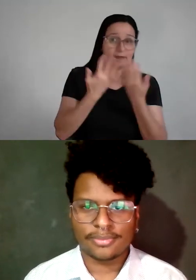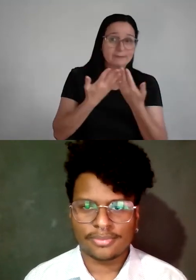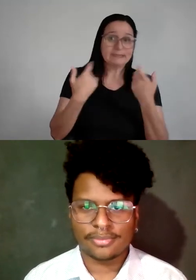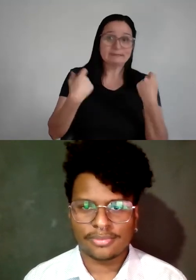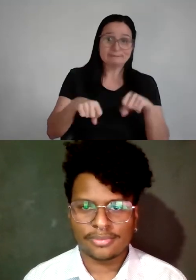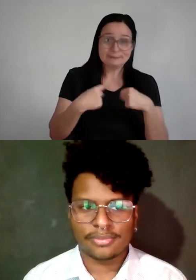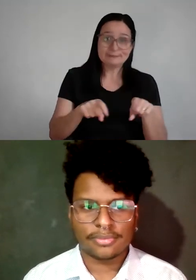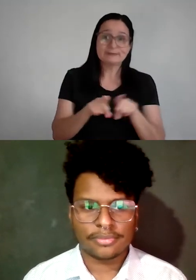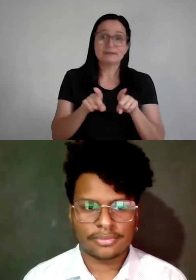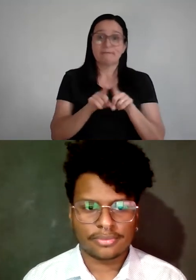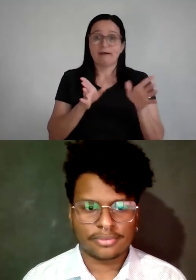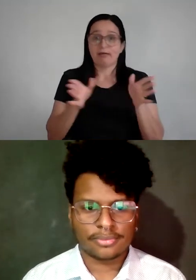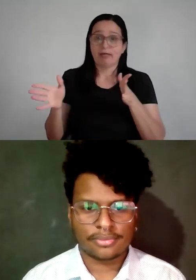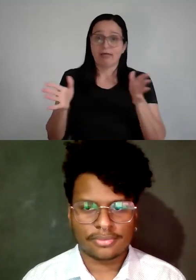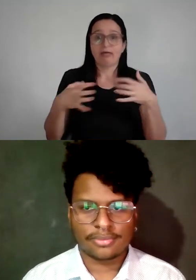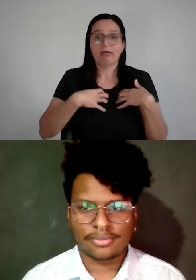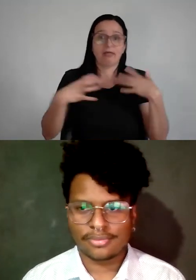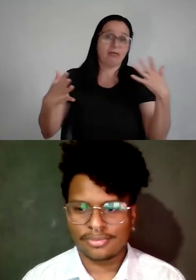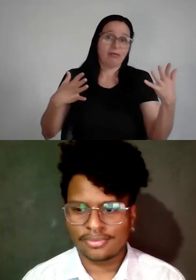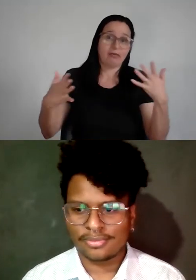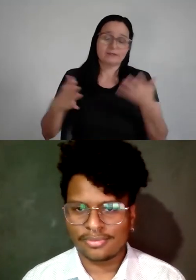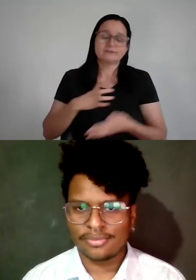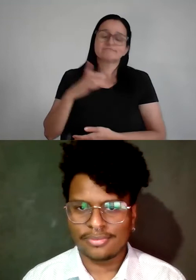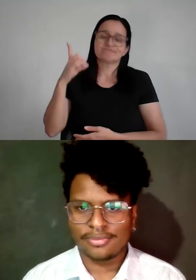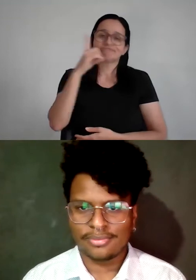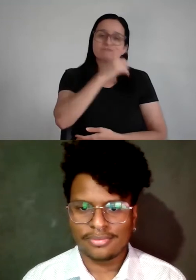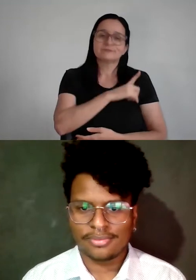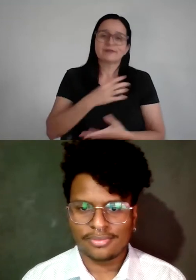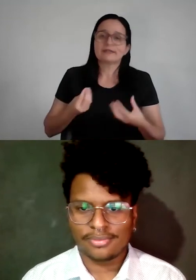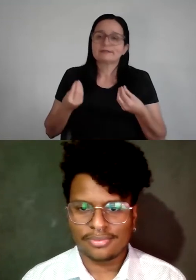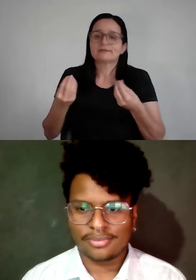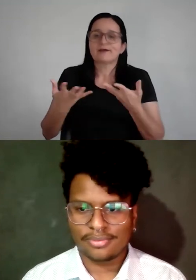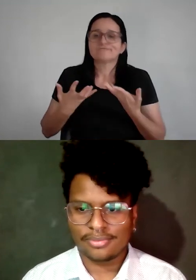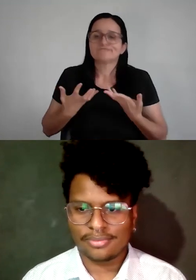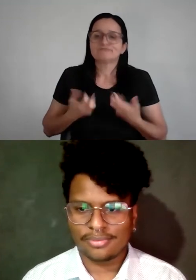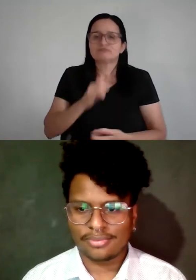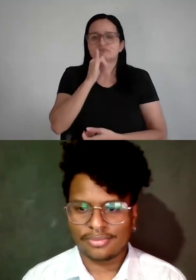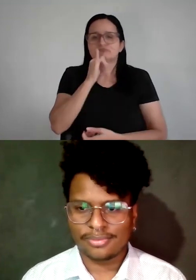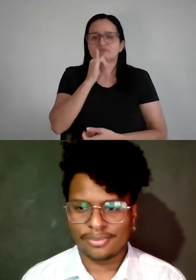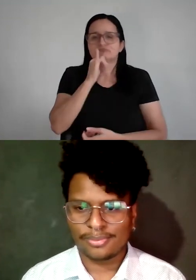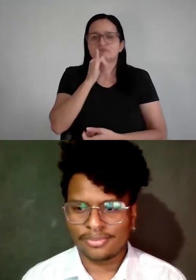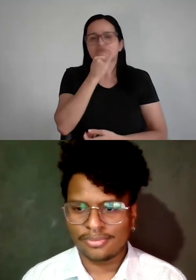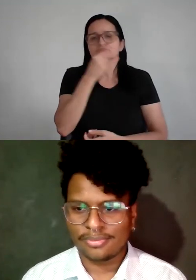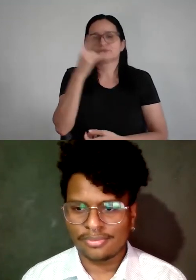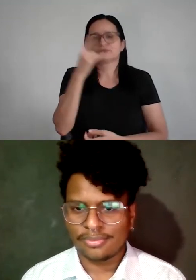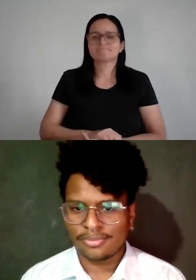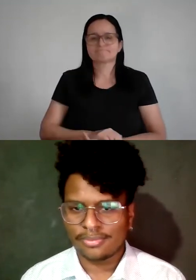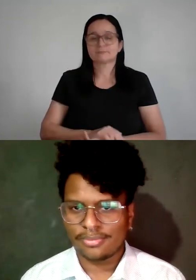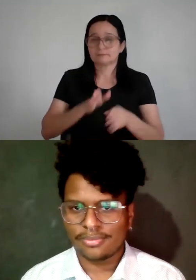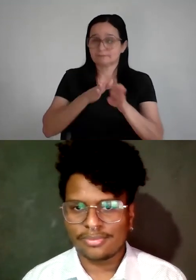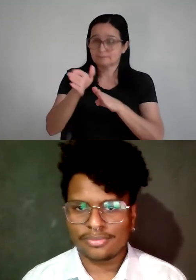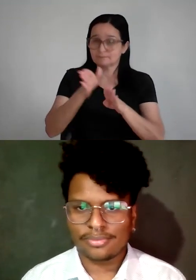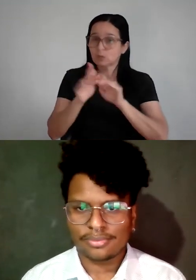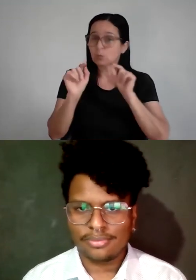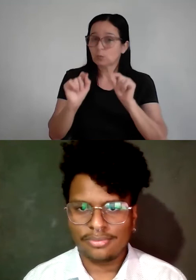Então, você se exige demais, tá complicado. Aí você não entrega, fica frustrado, não aquela coisa toda. O que eu recomendo às pessoas é, existem técnicas, como